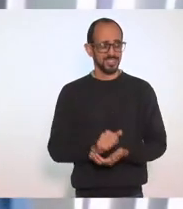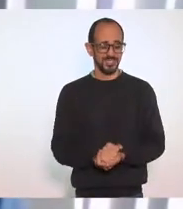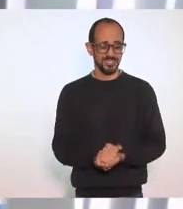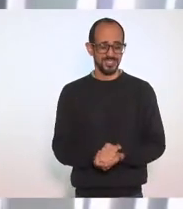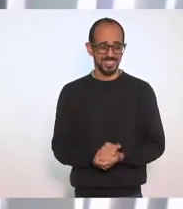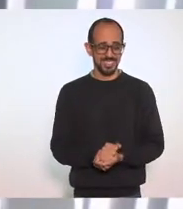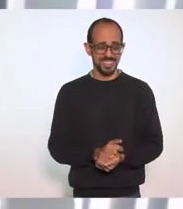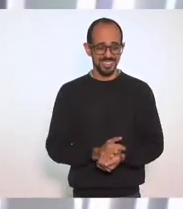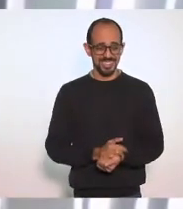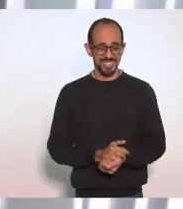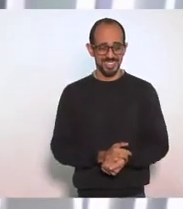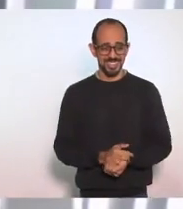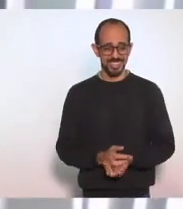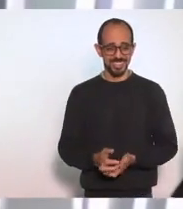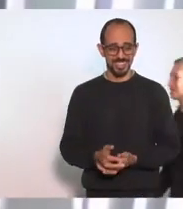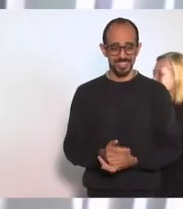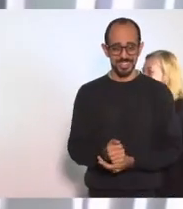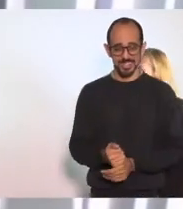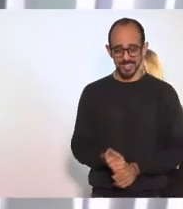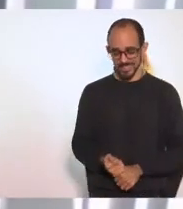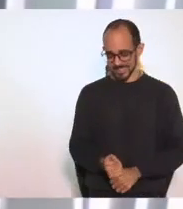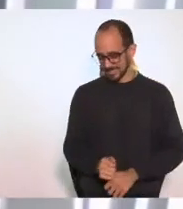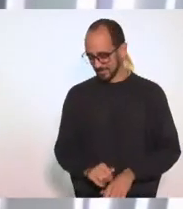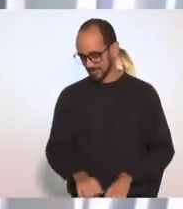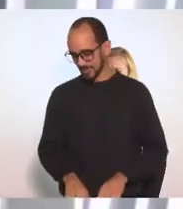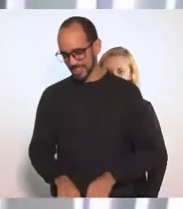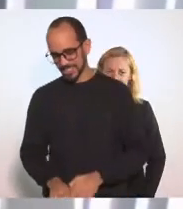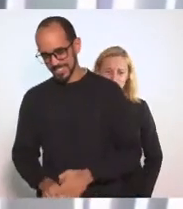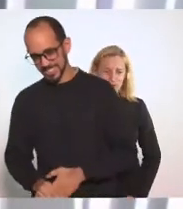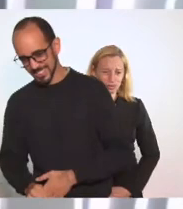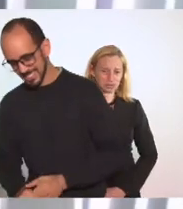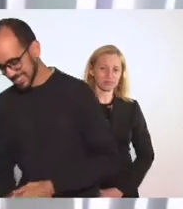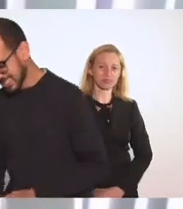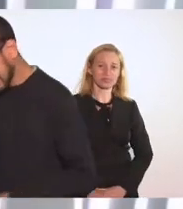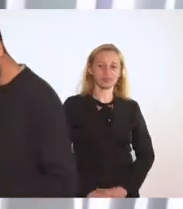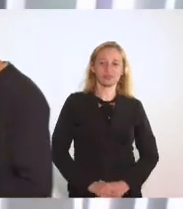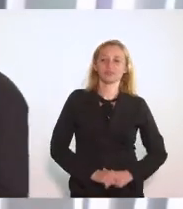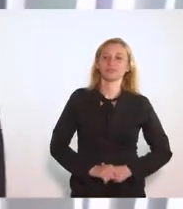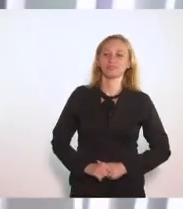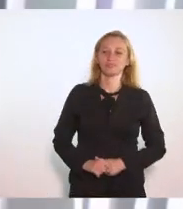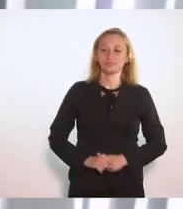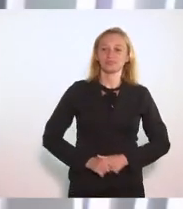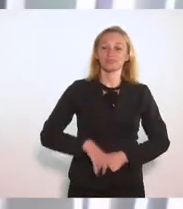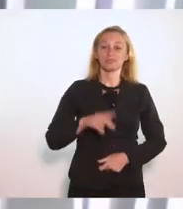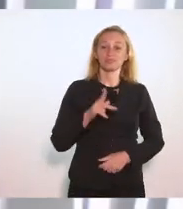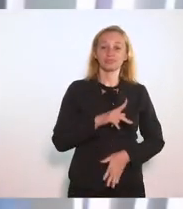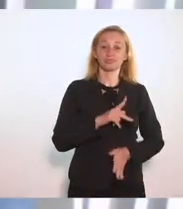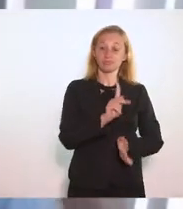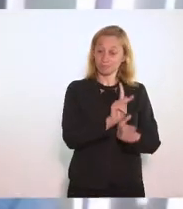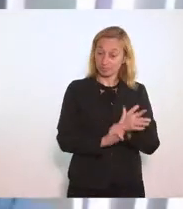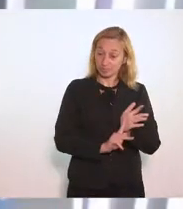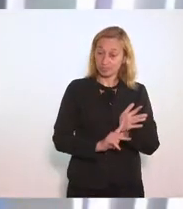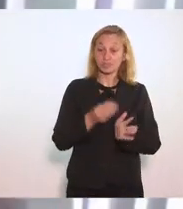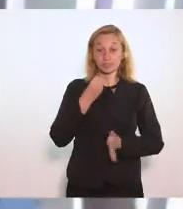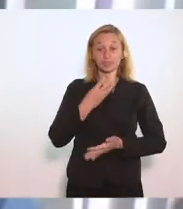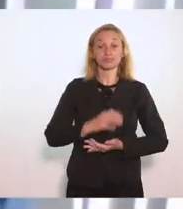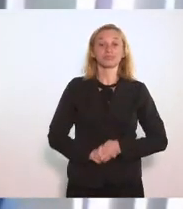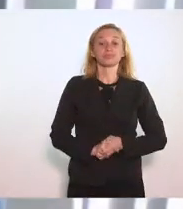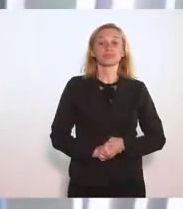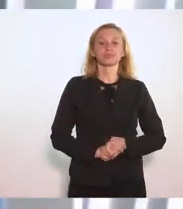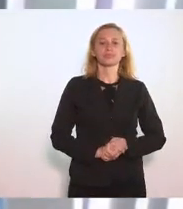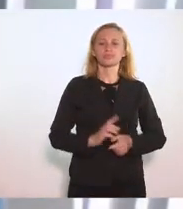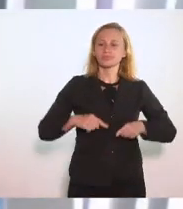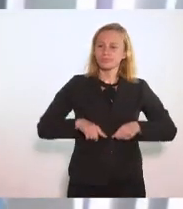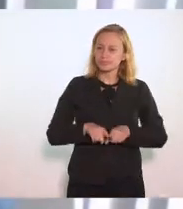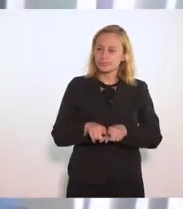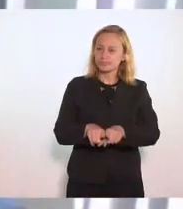Que acabou de intervir Que é um projeto Do maior valor Do maior significado Que inclusive Se alinha